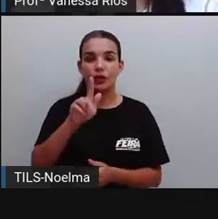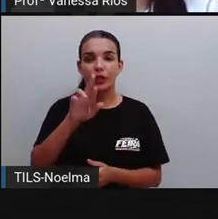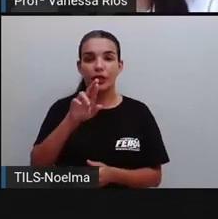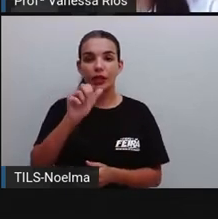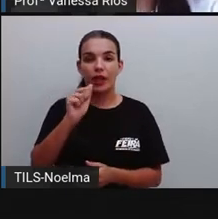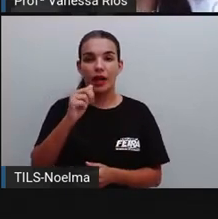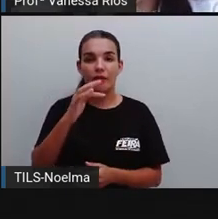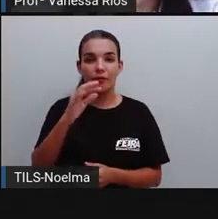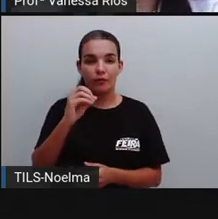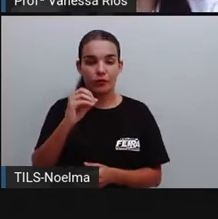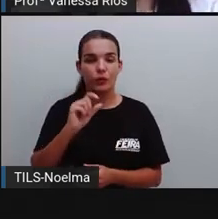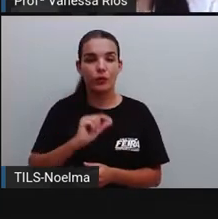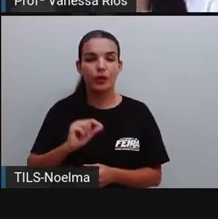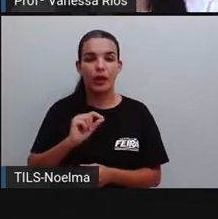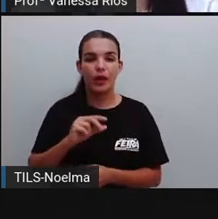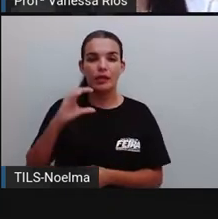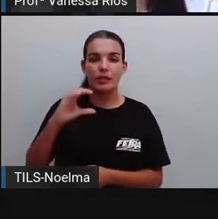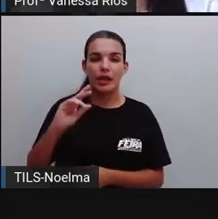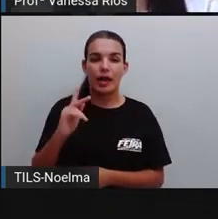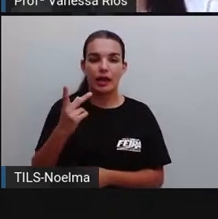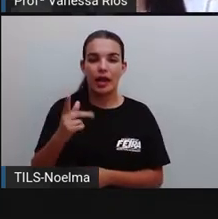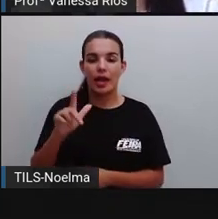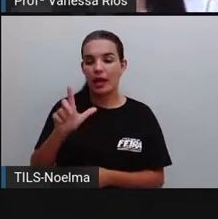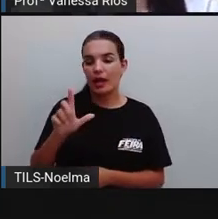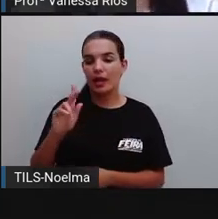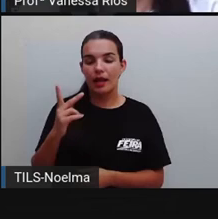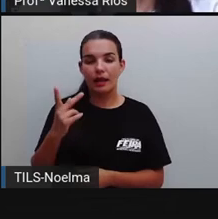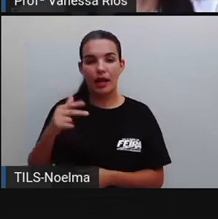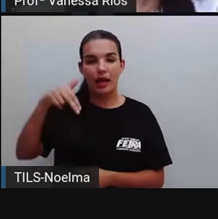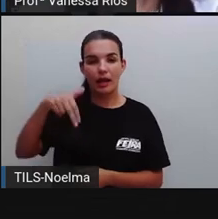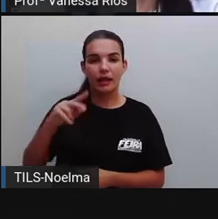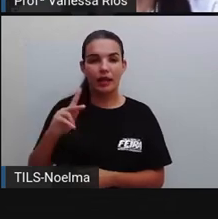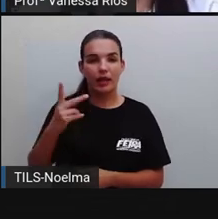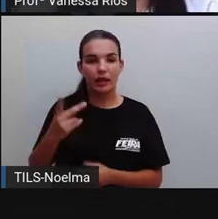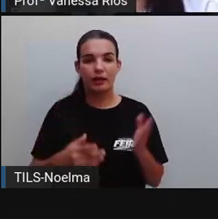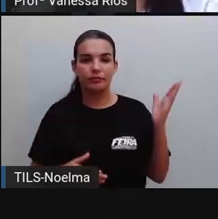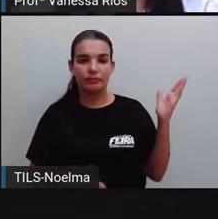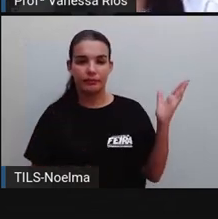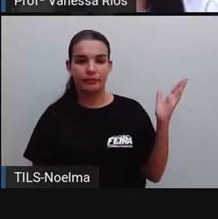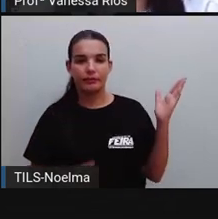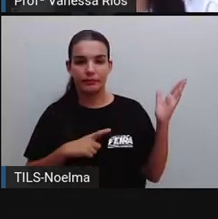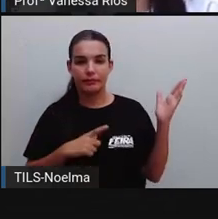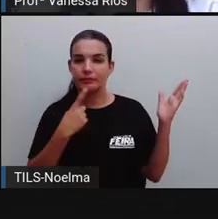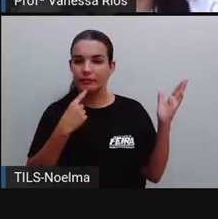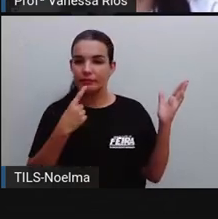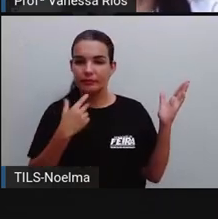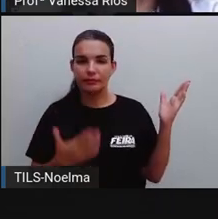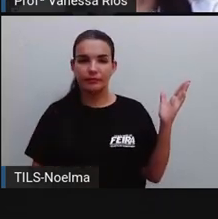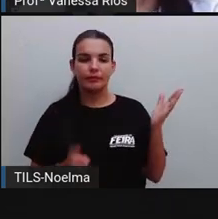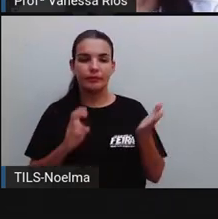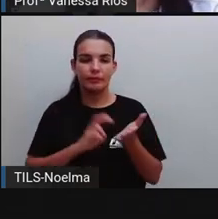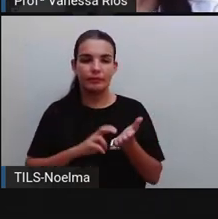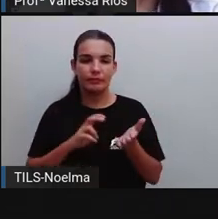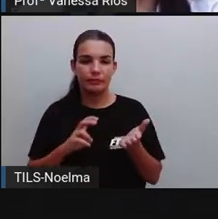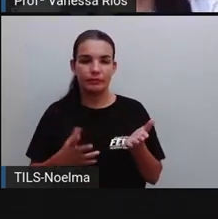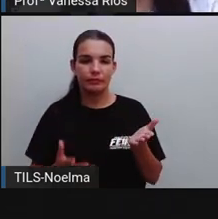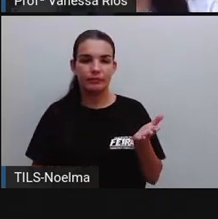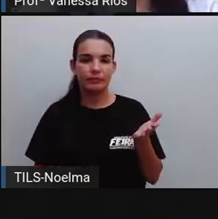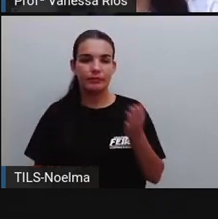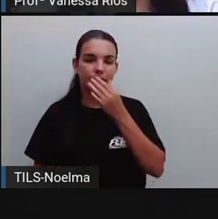e NH. Nos exemplos aí de palavras flecha, vermelho e manha.